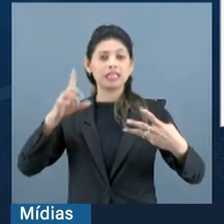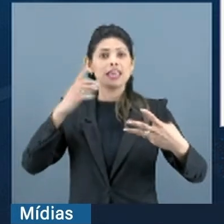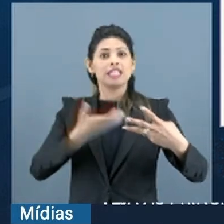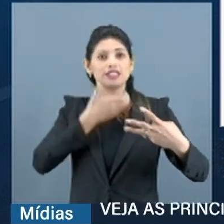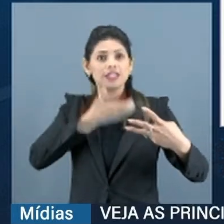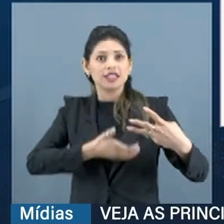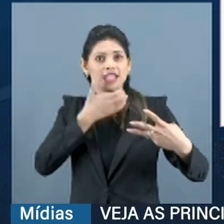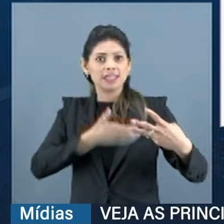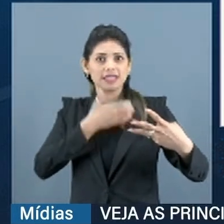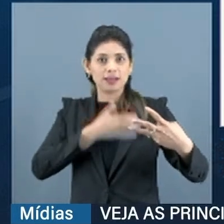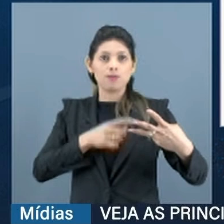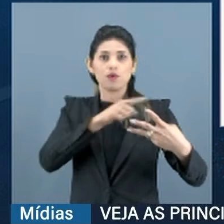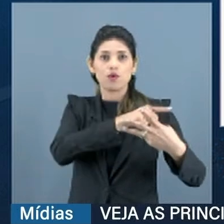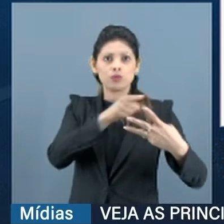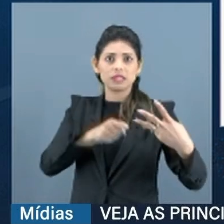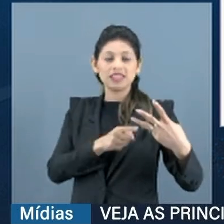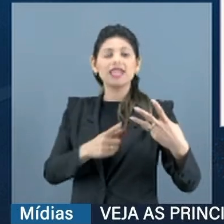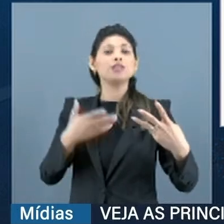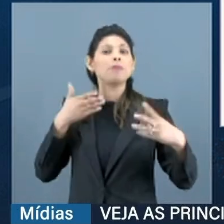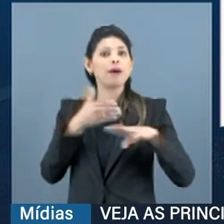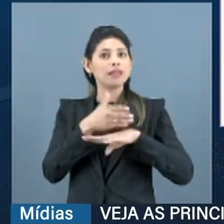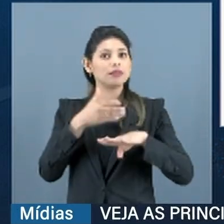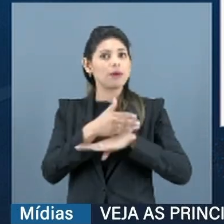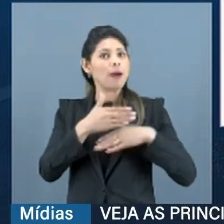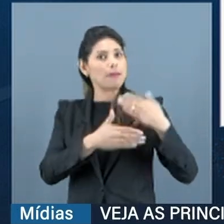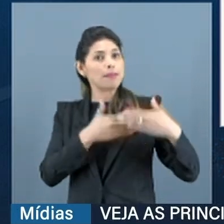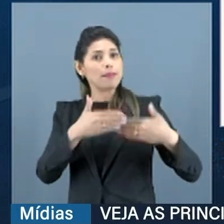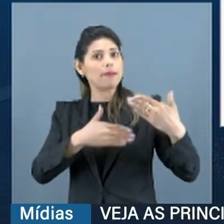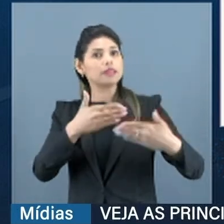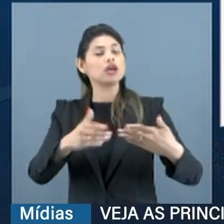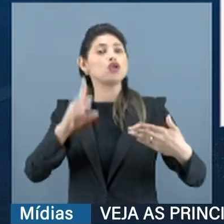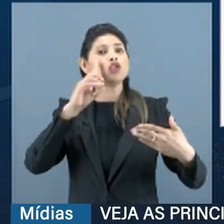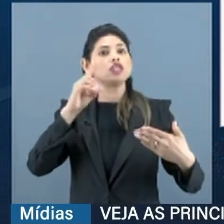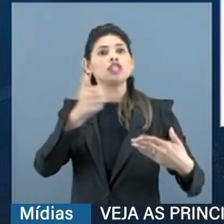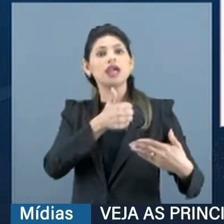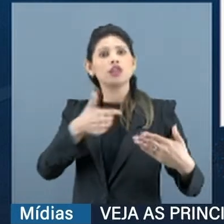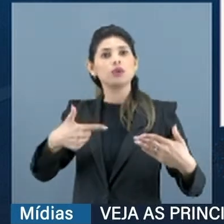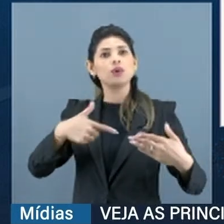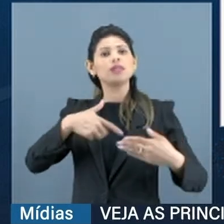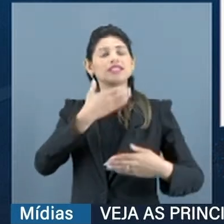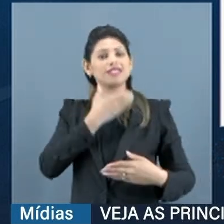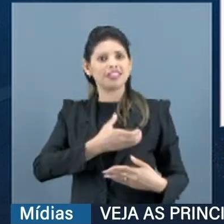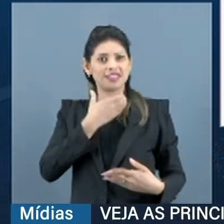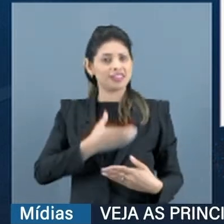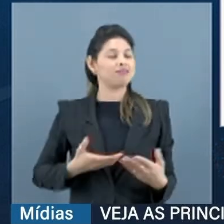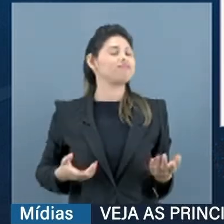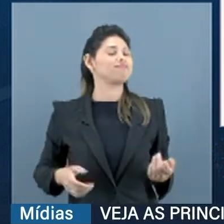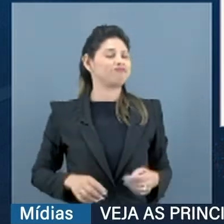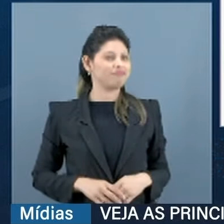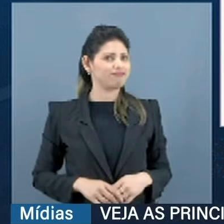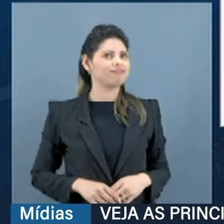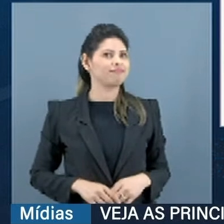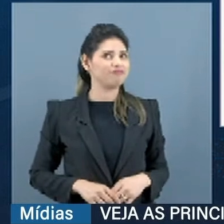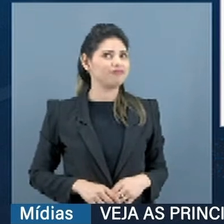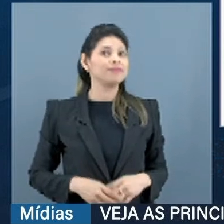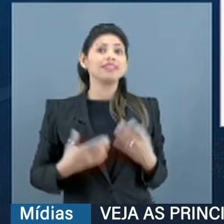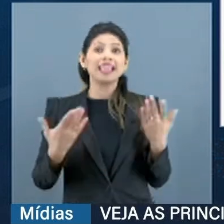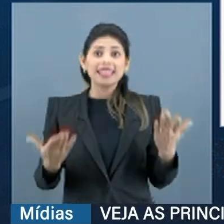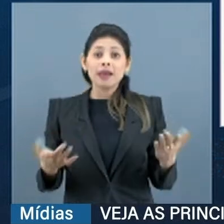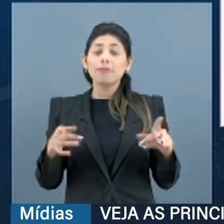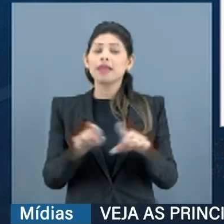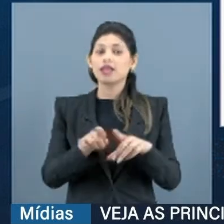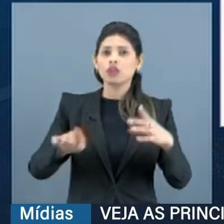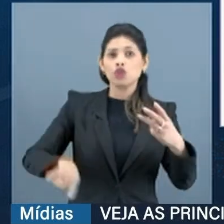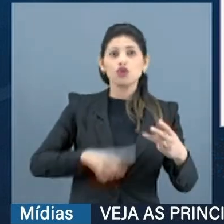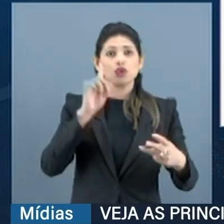portanto, ele fazia parte de todo esse processo aí do 12 de dezembro. Foi preso, inclusive, na sede da Polícia Federal. E, por fim, o 24.